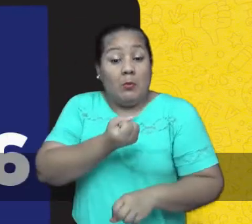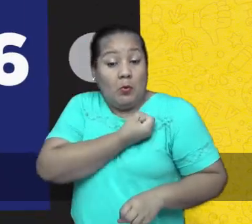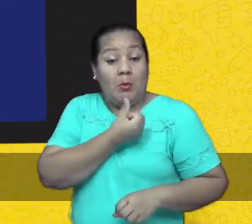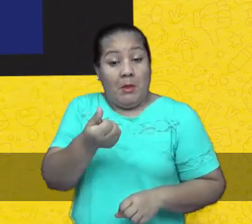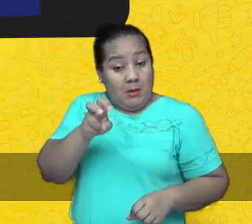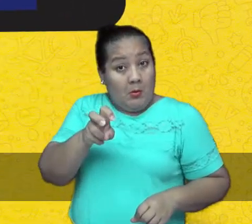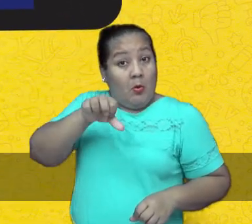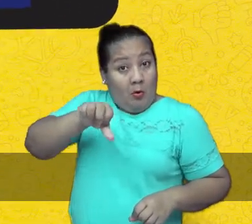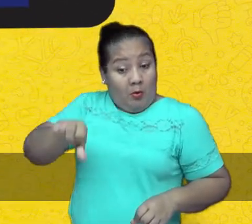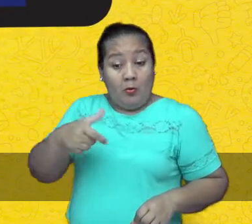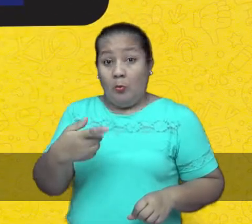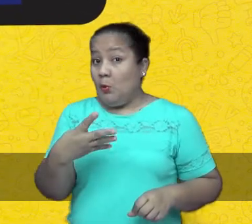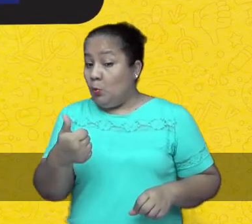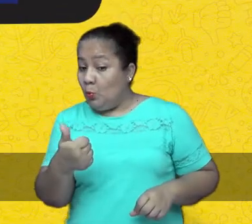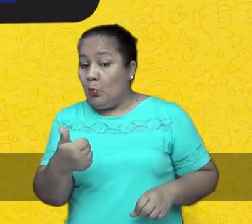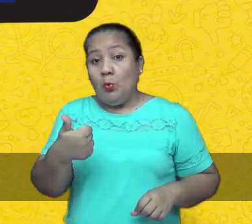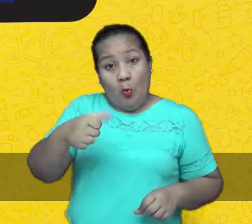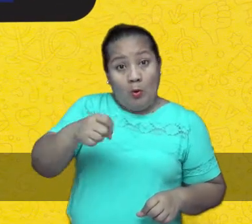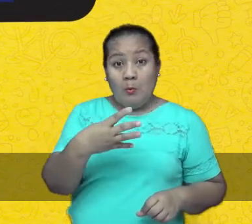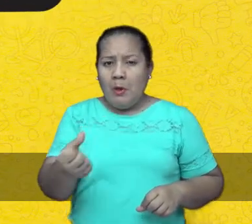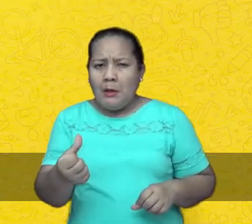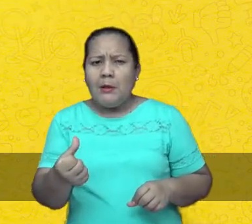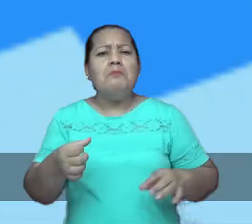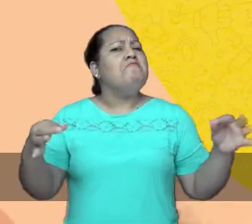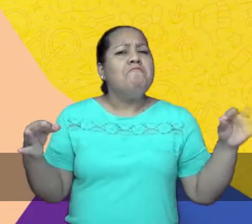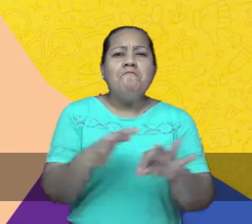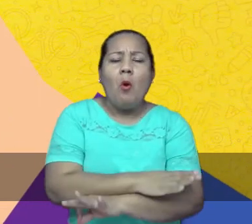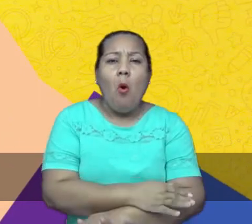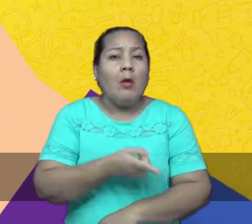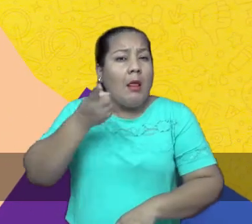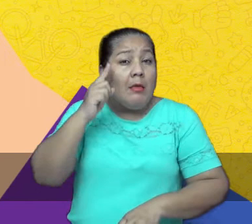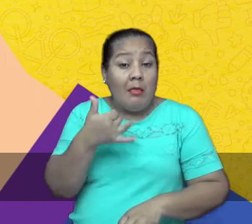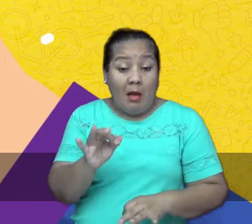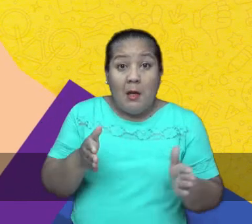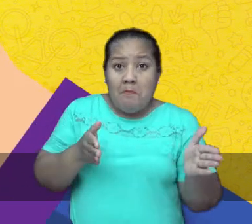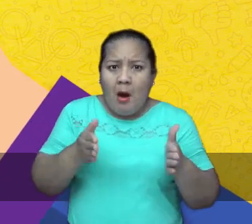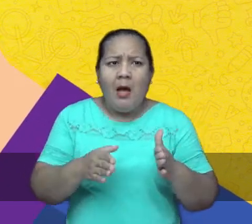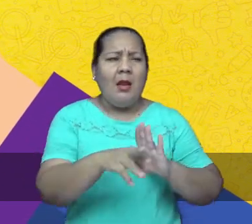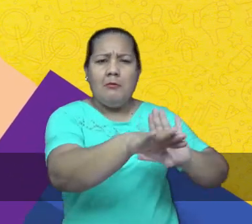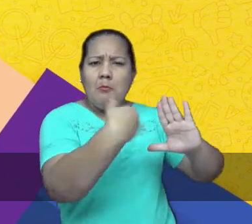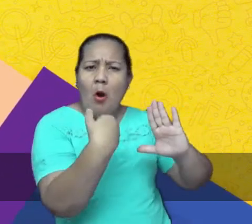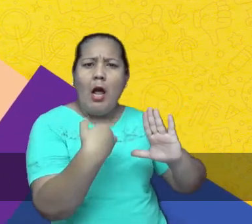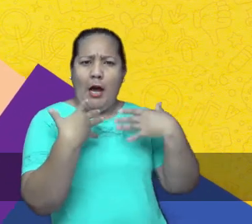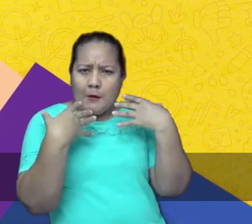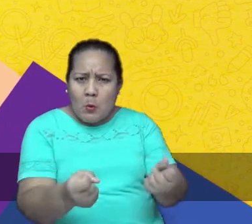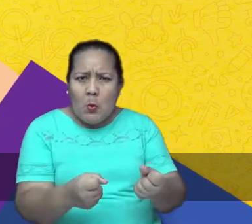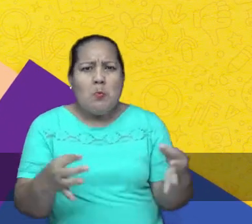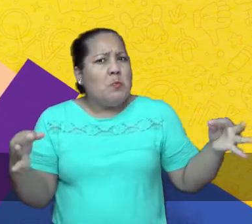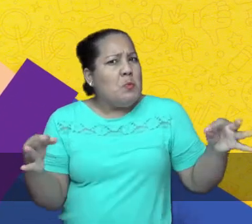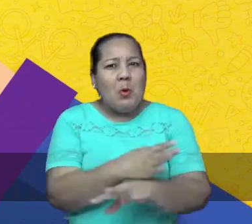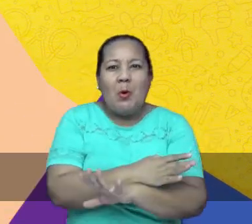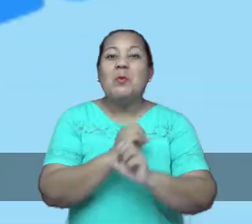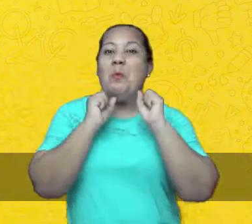o WhatsApp 659-9241-1846. Em até 10 dias você recebe a proposta e se aceitar, é só